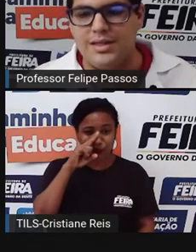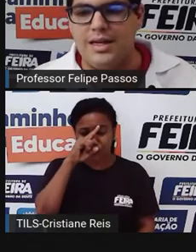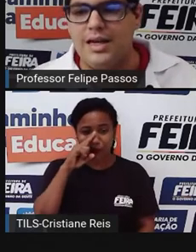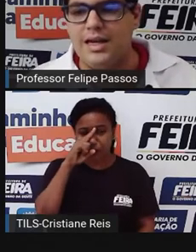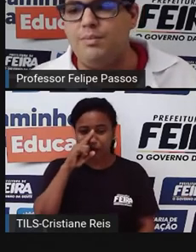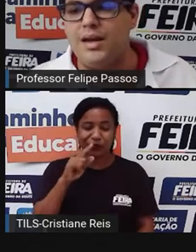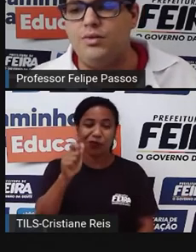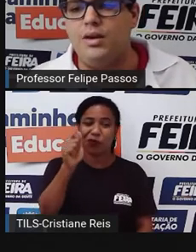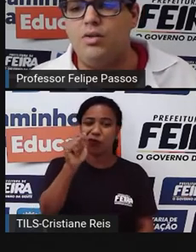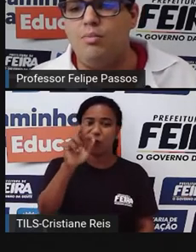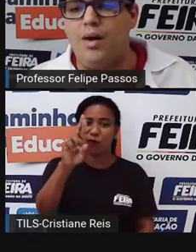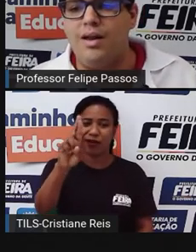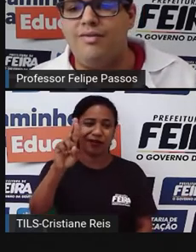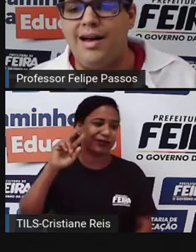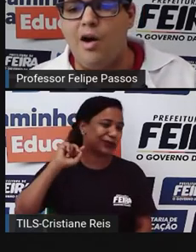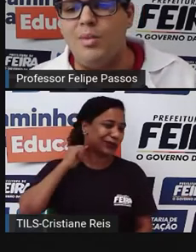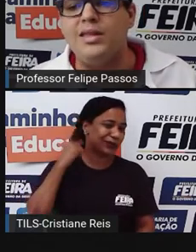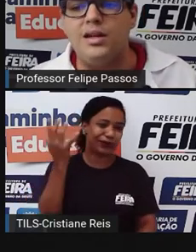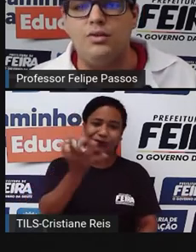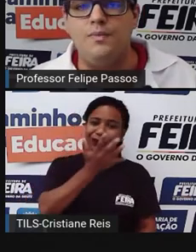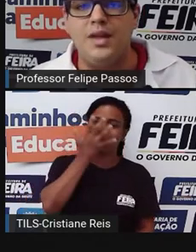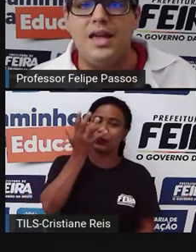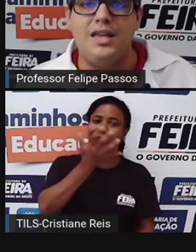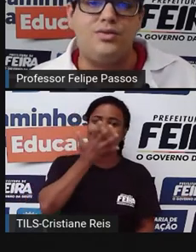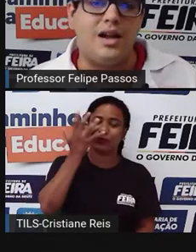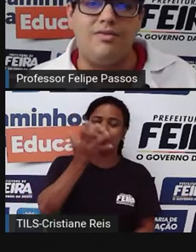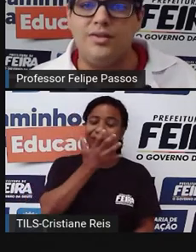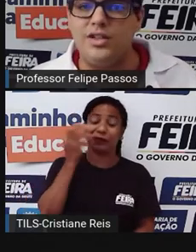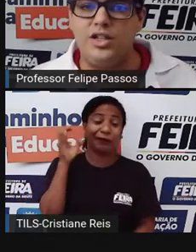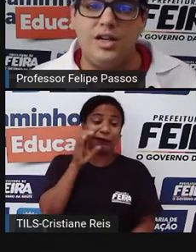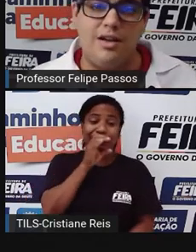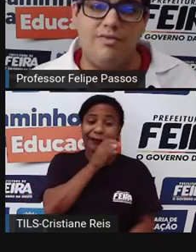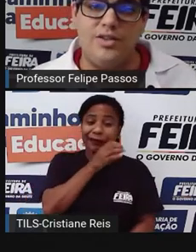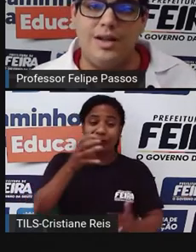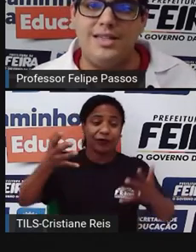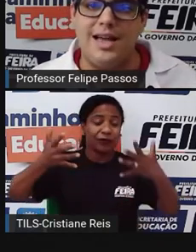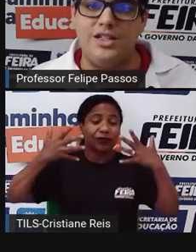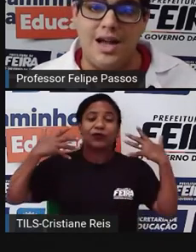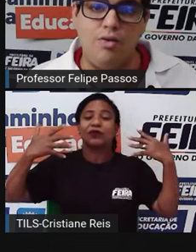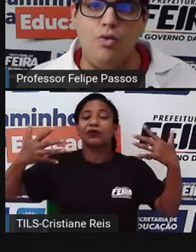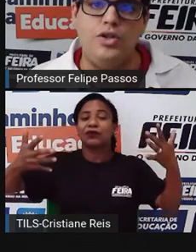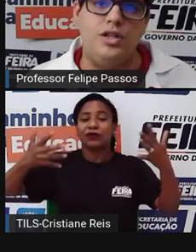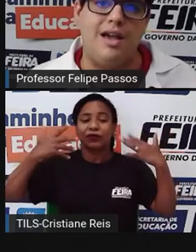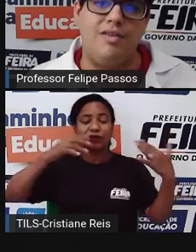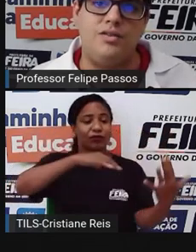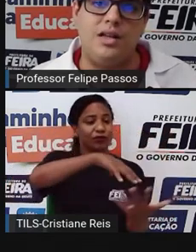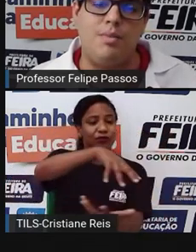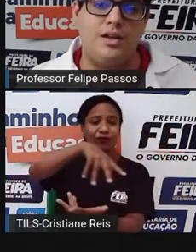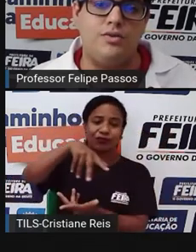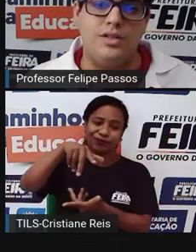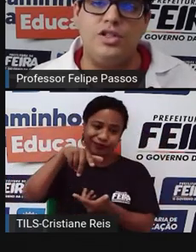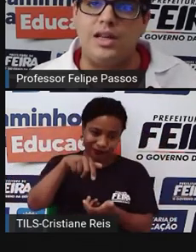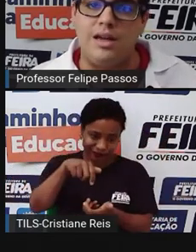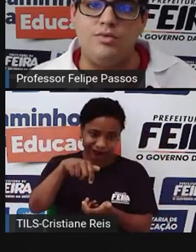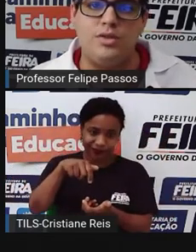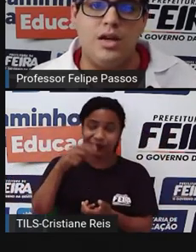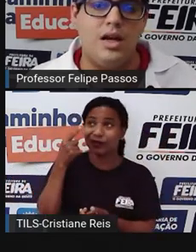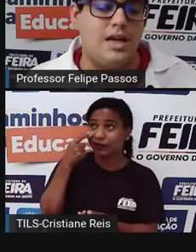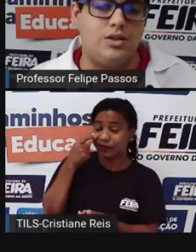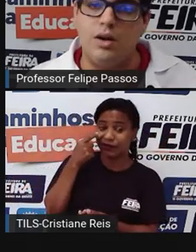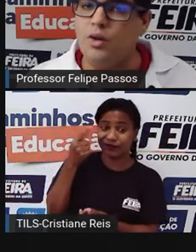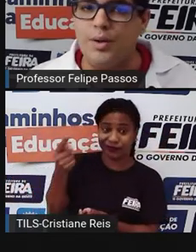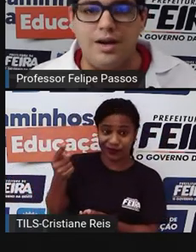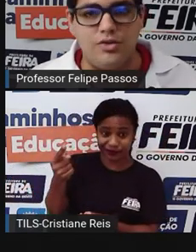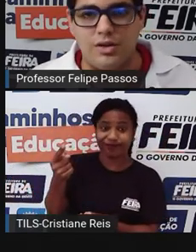problemas aí é que a temperatura global vá aumentando. Isso está levando a gente a visualizar já hoje eventos climáticos extremos,